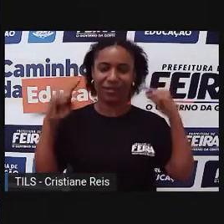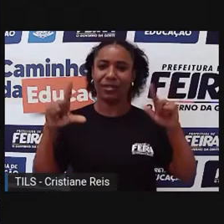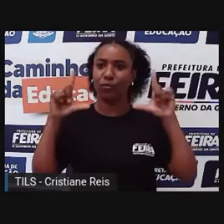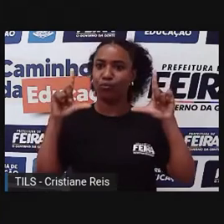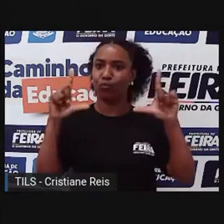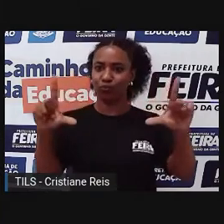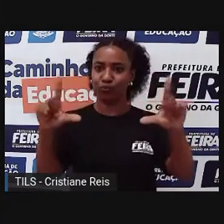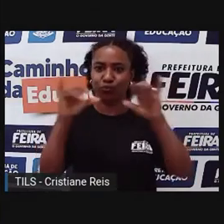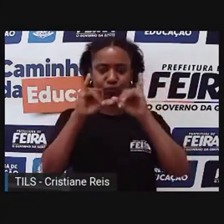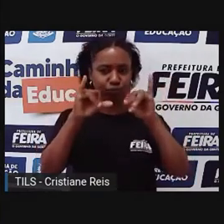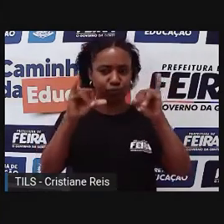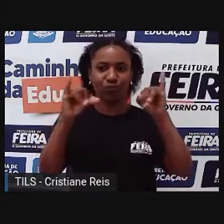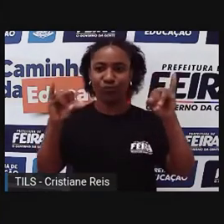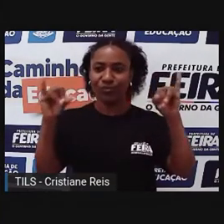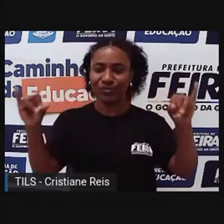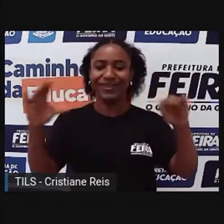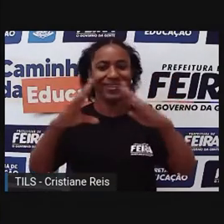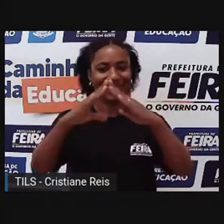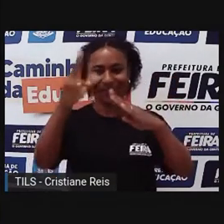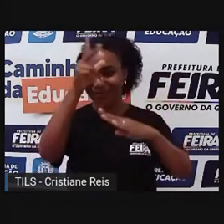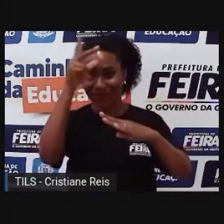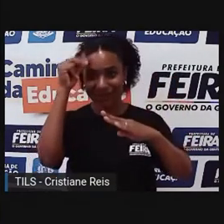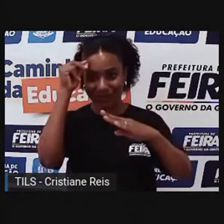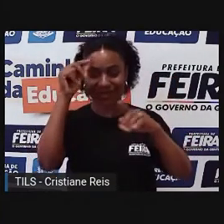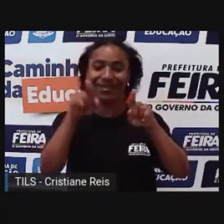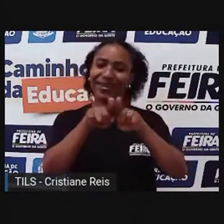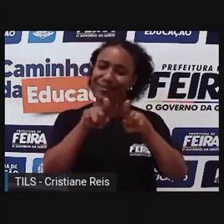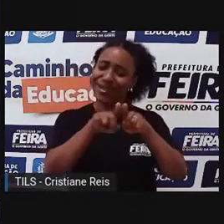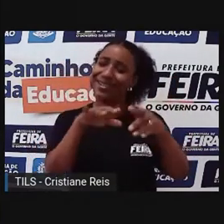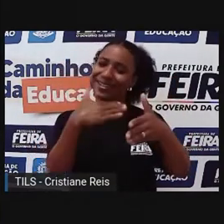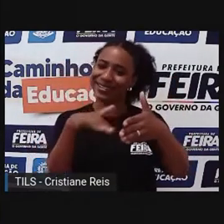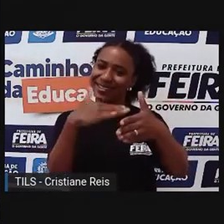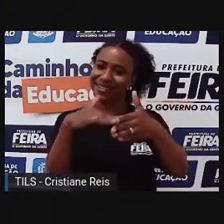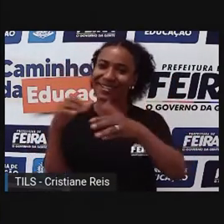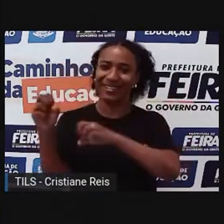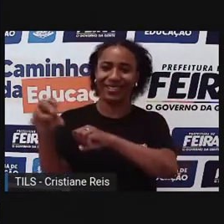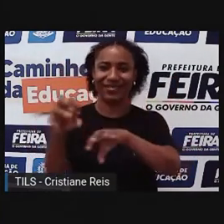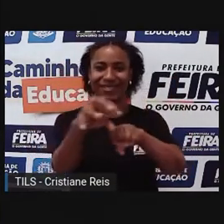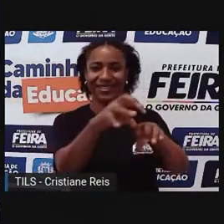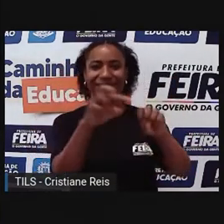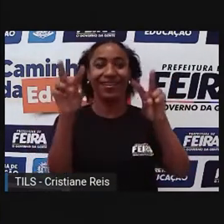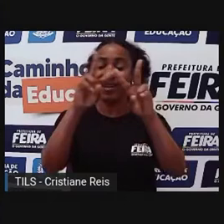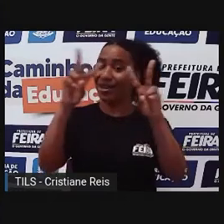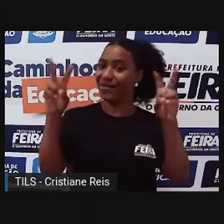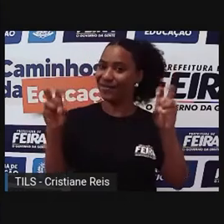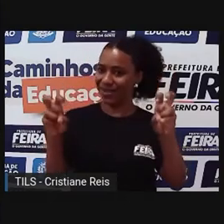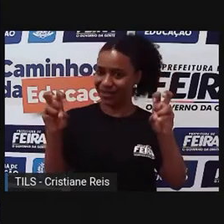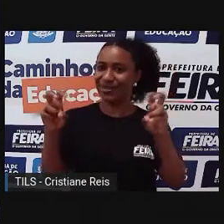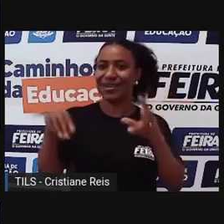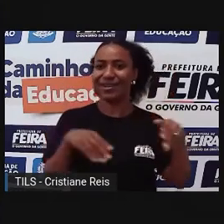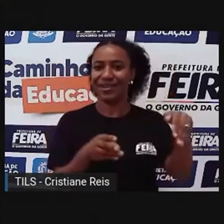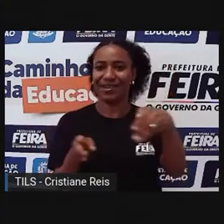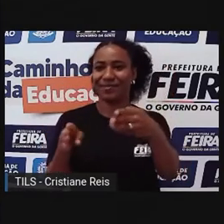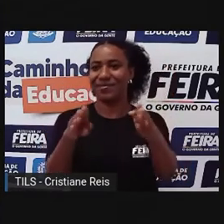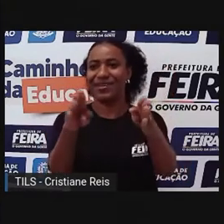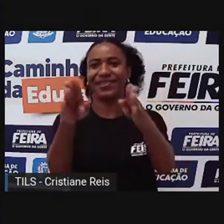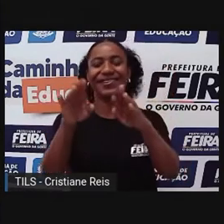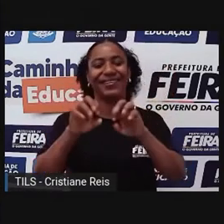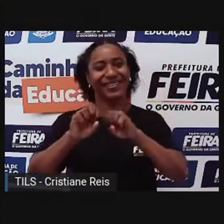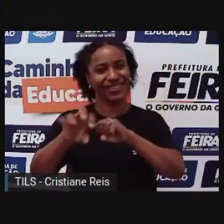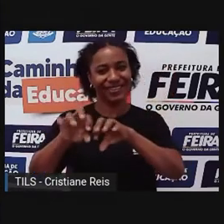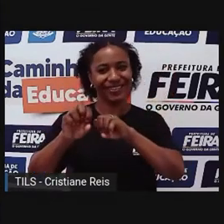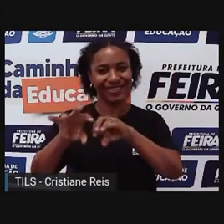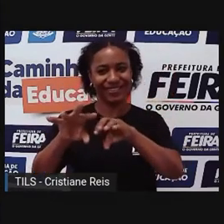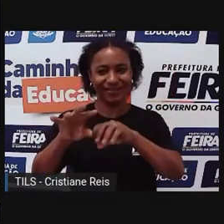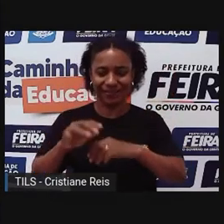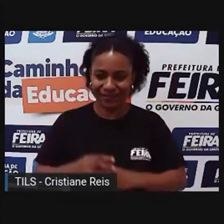Municipal de Feira de Santana, e também da Secretaria de Educação, e atrás de Caminhos da Educação. Bom, como